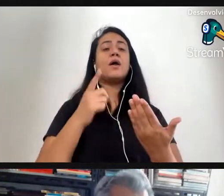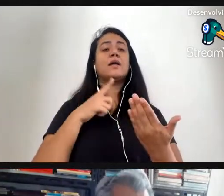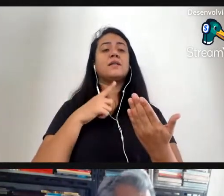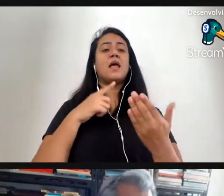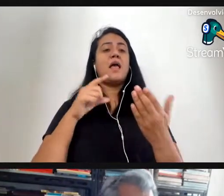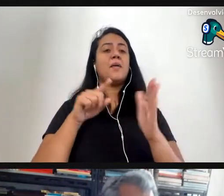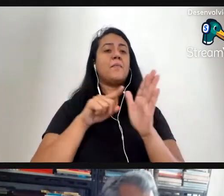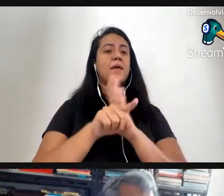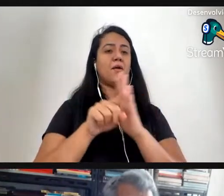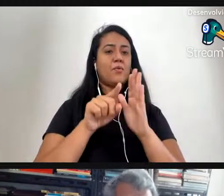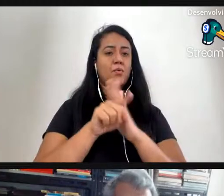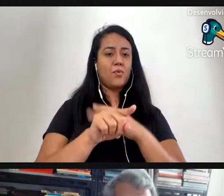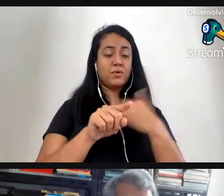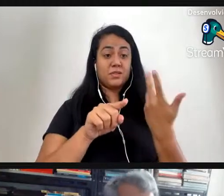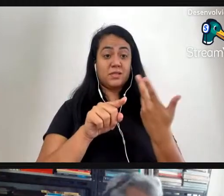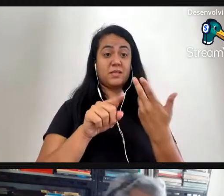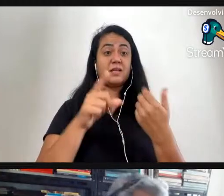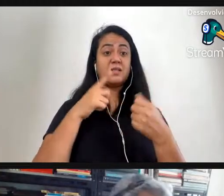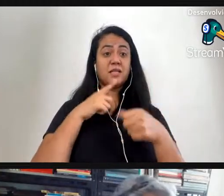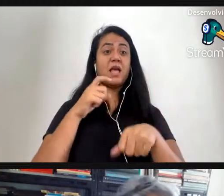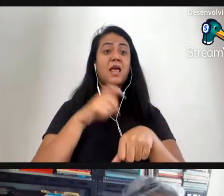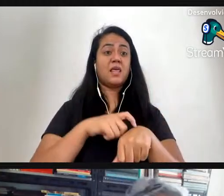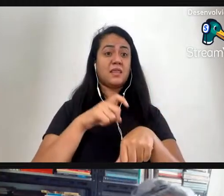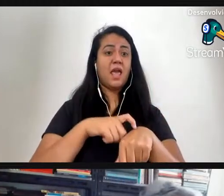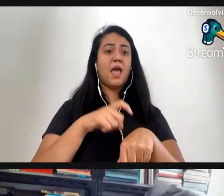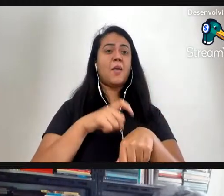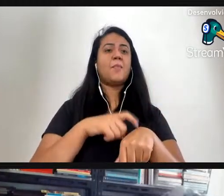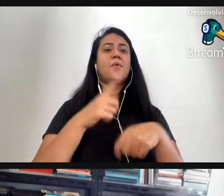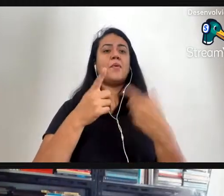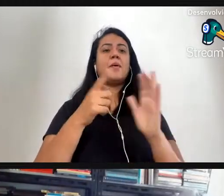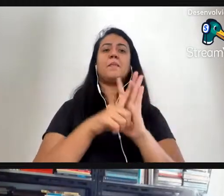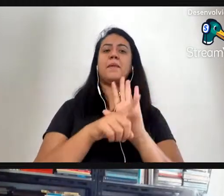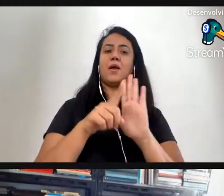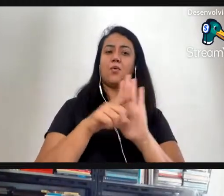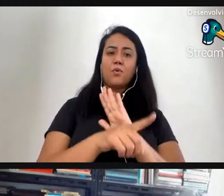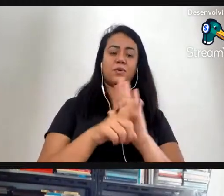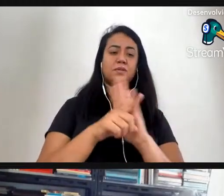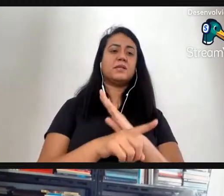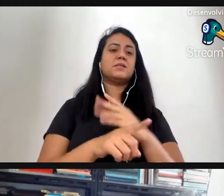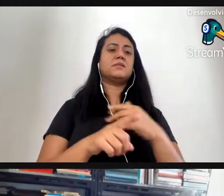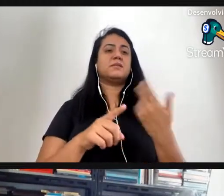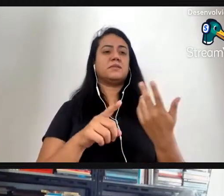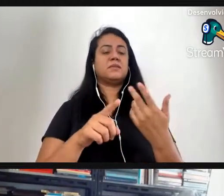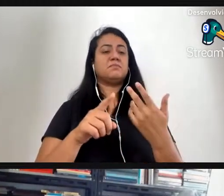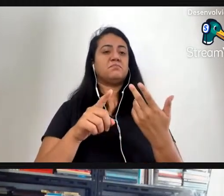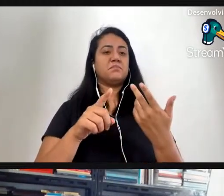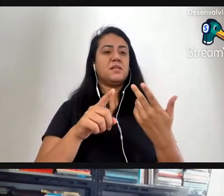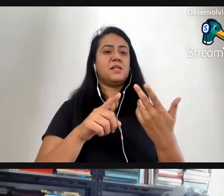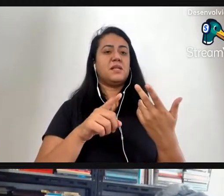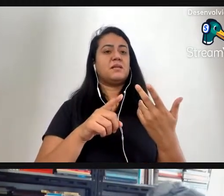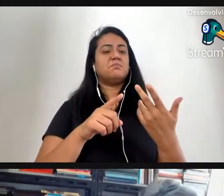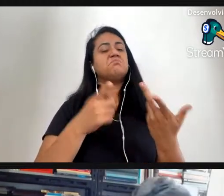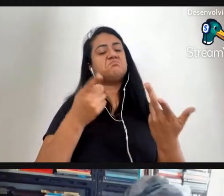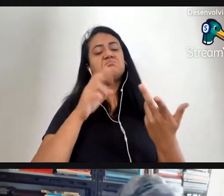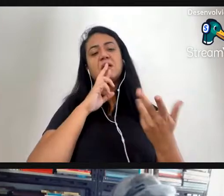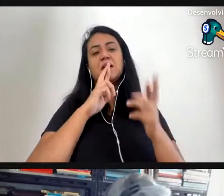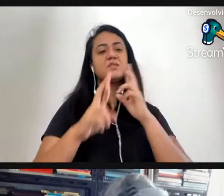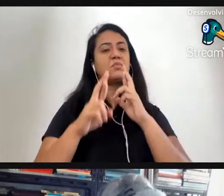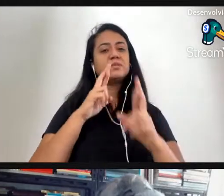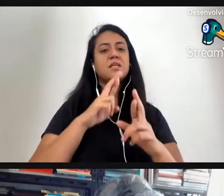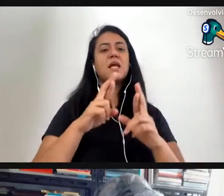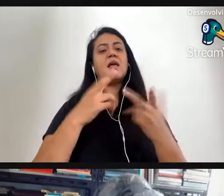que a gente vai ter um bom tempo para para perguntas e para gerar algumas discussões aqui